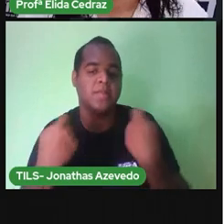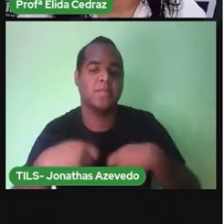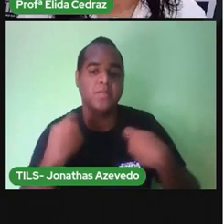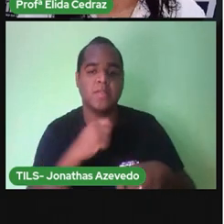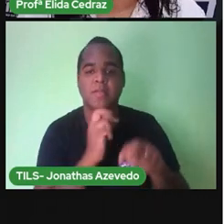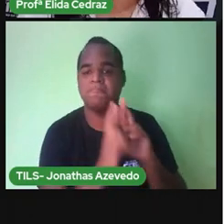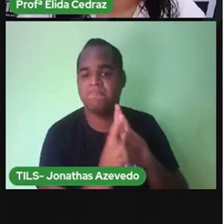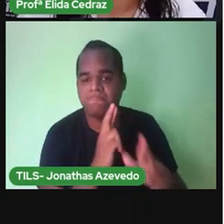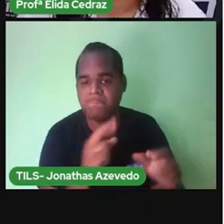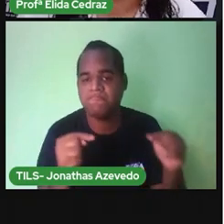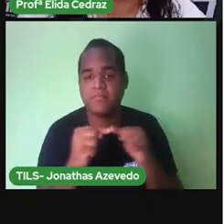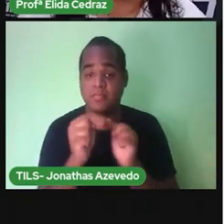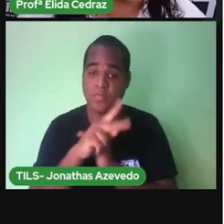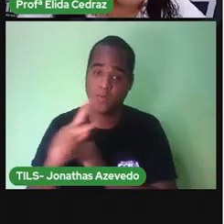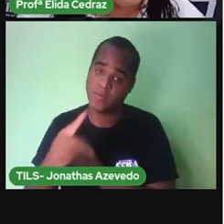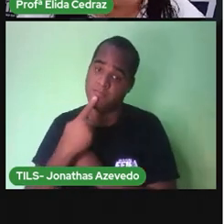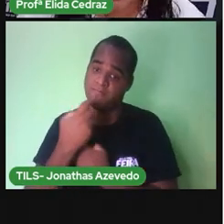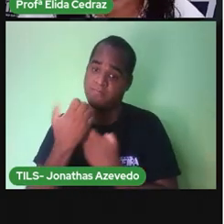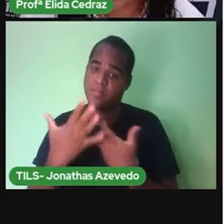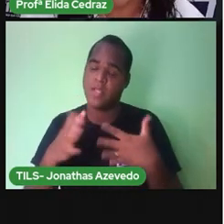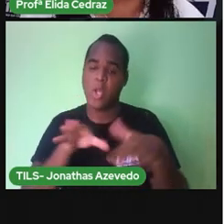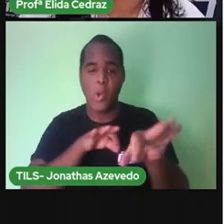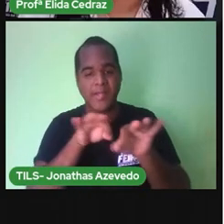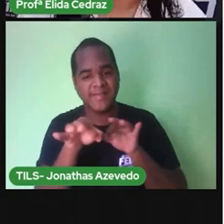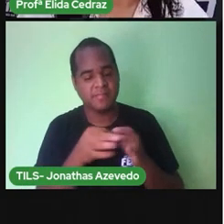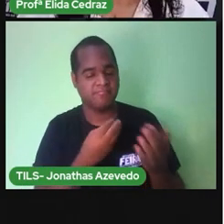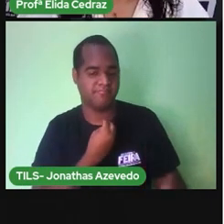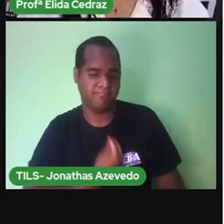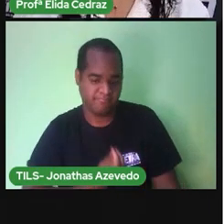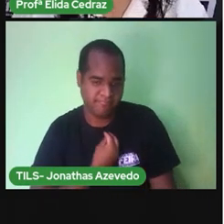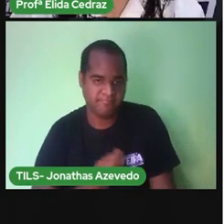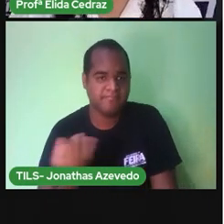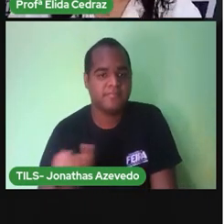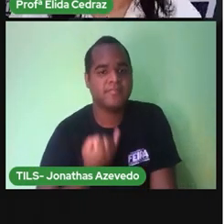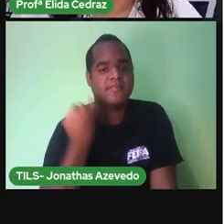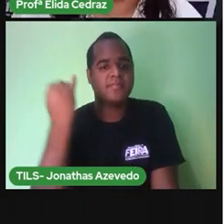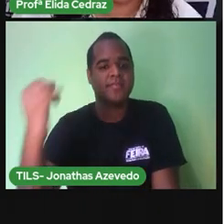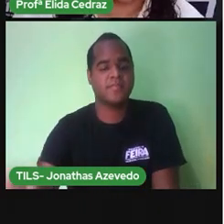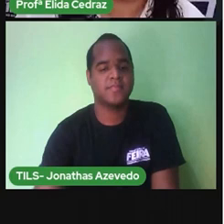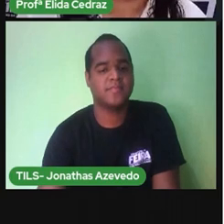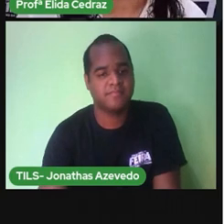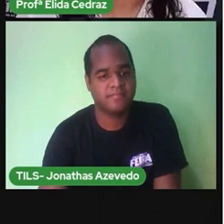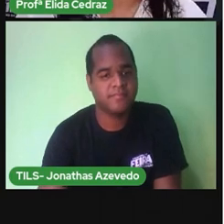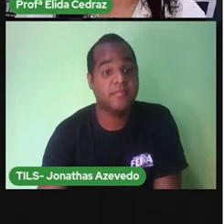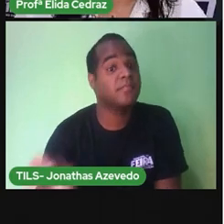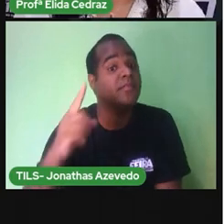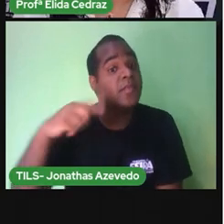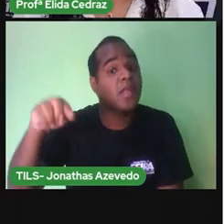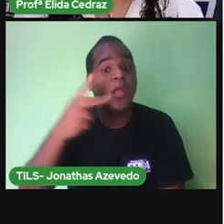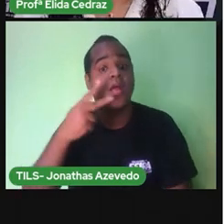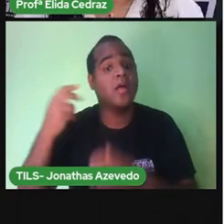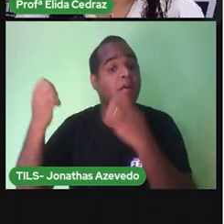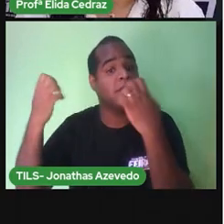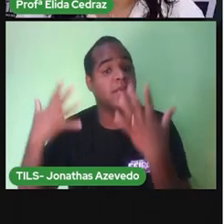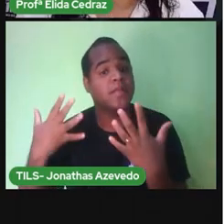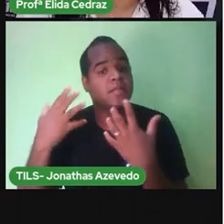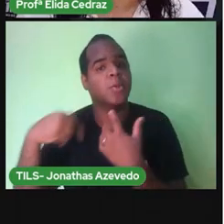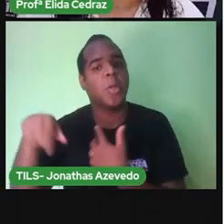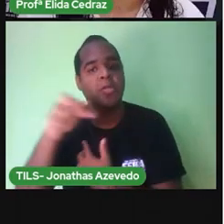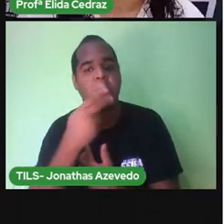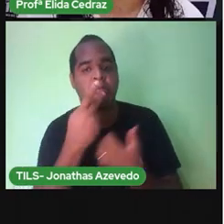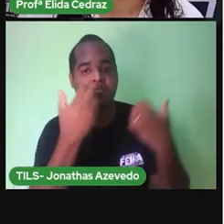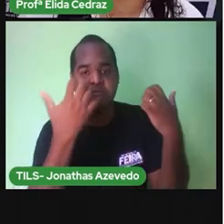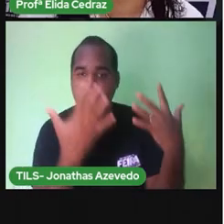professora, porque o calendário é para organizar a nossa vida. Na última aula, nós ouvimos